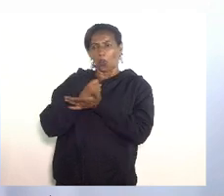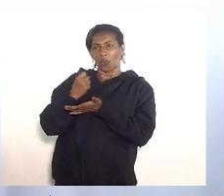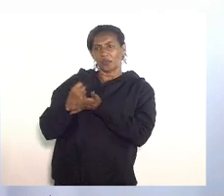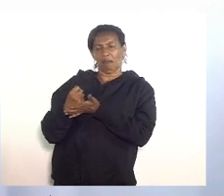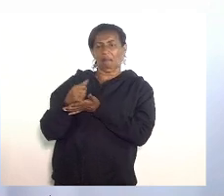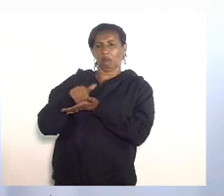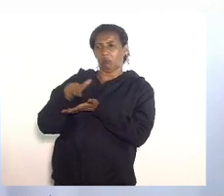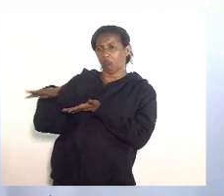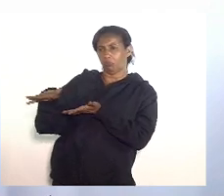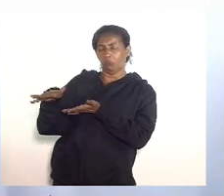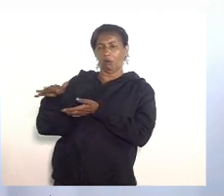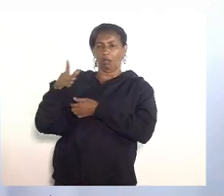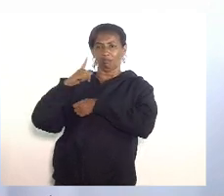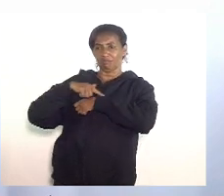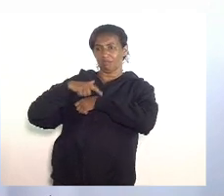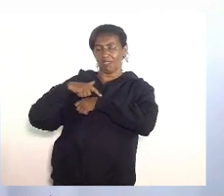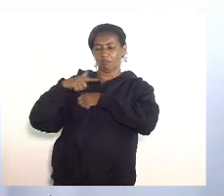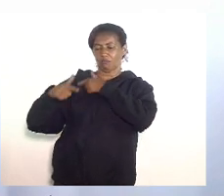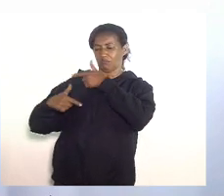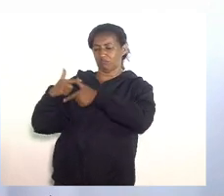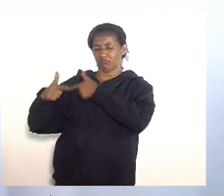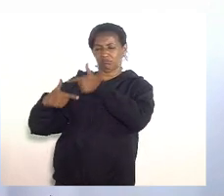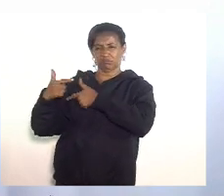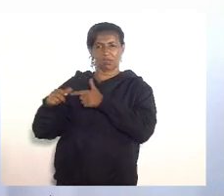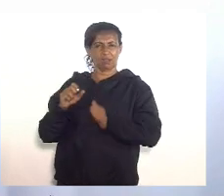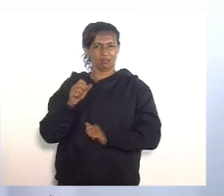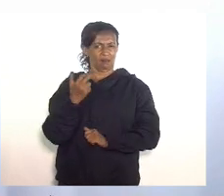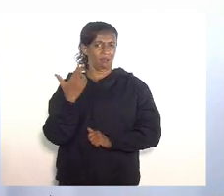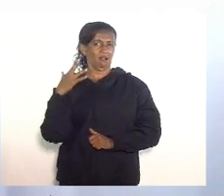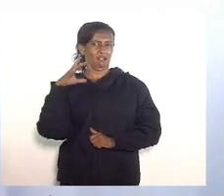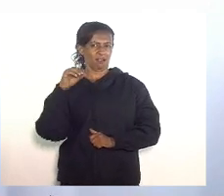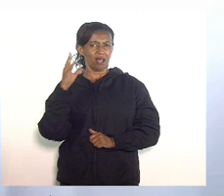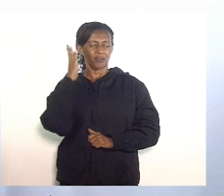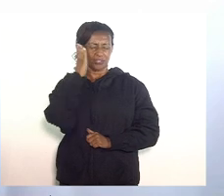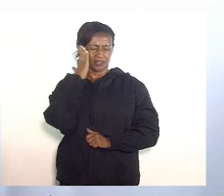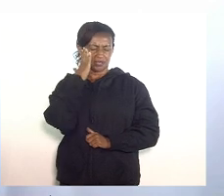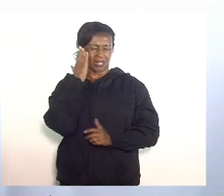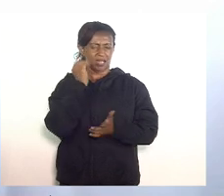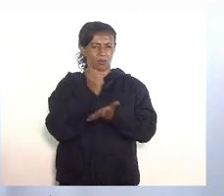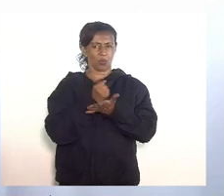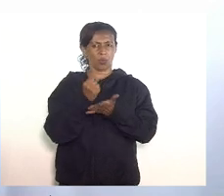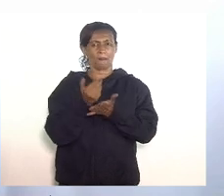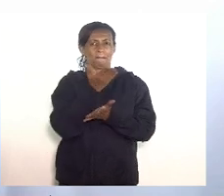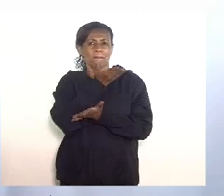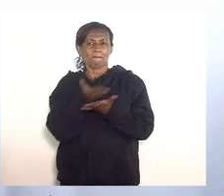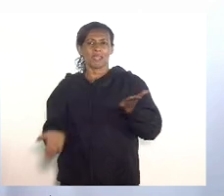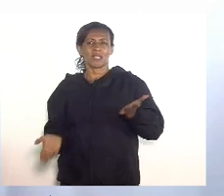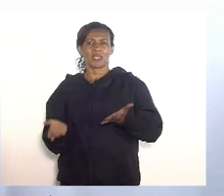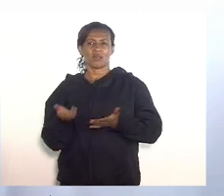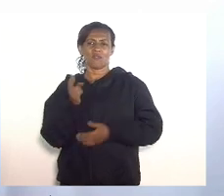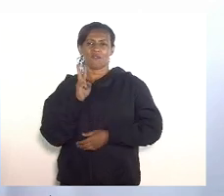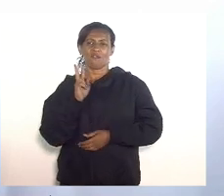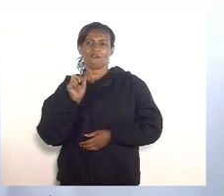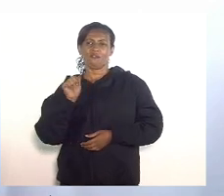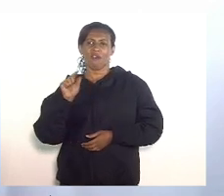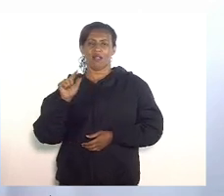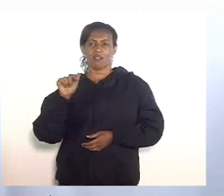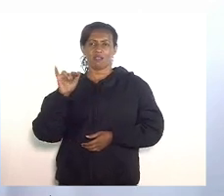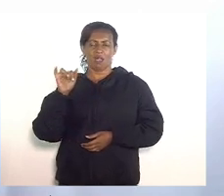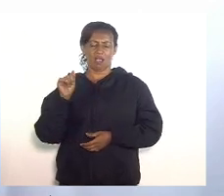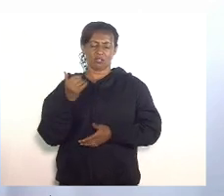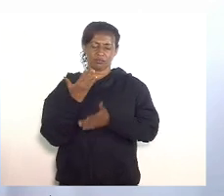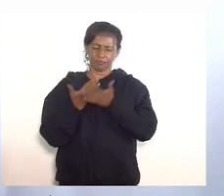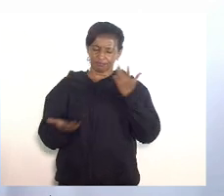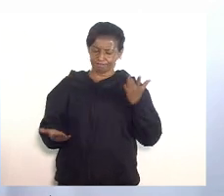temporários é óbvio que nós sabemos que esses contratos perderam a sua validade o nós estamos falando aqui